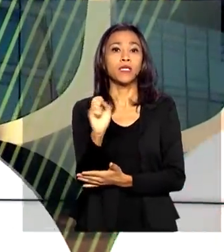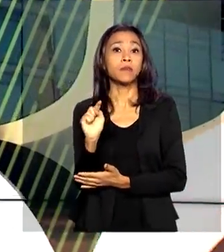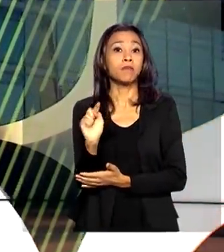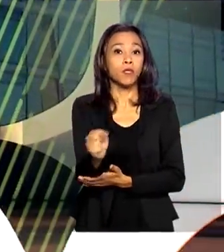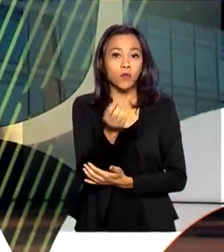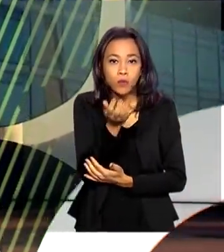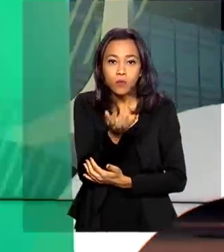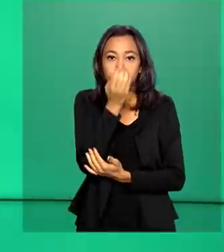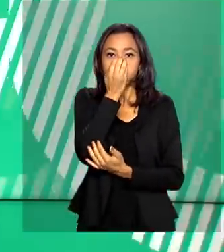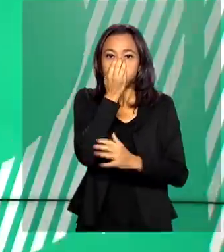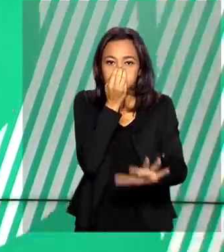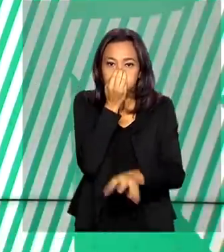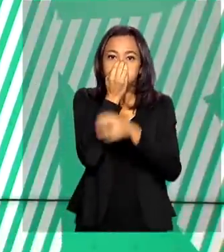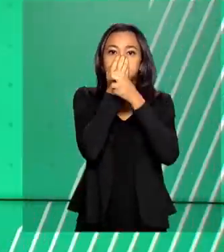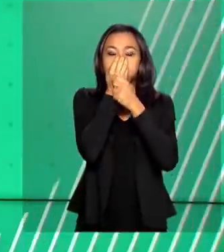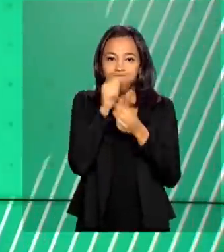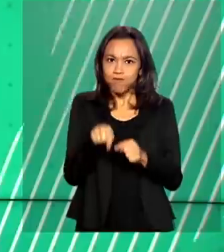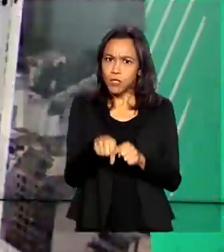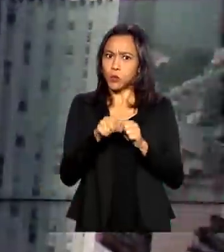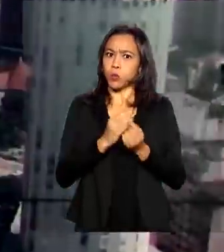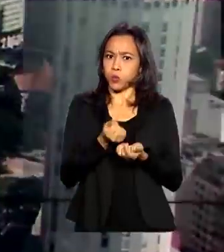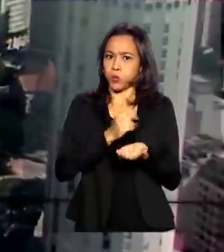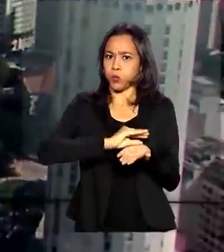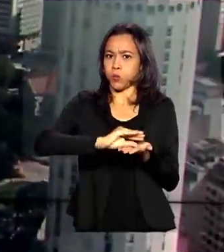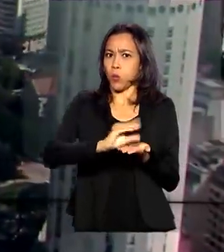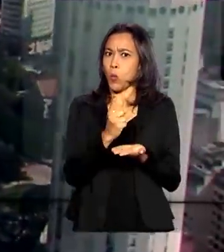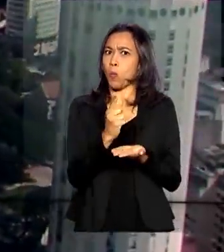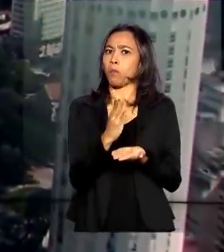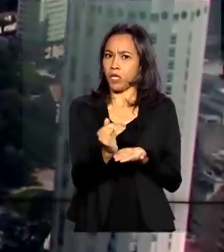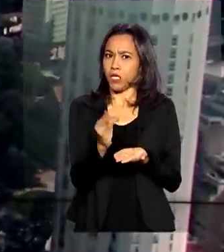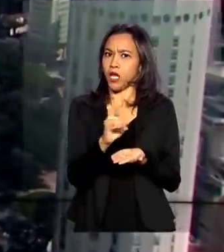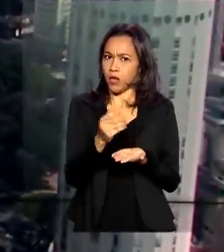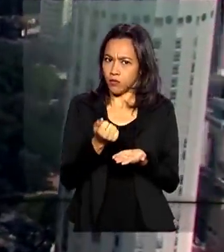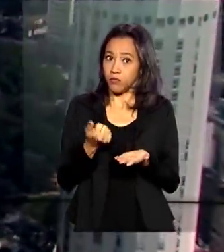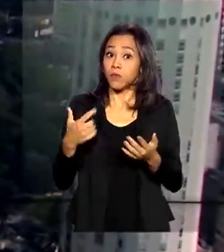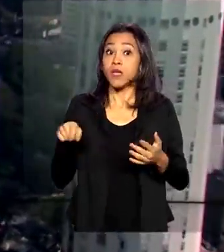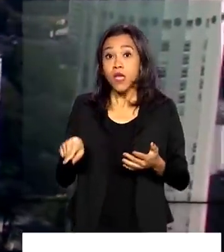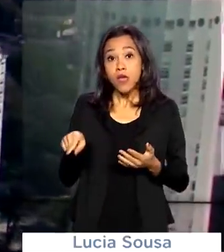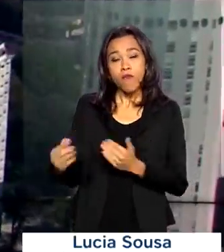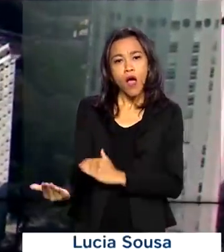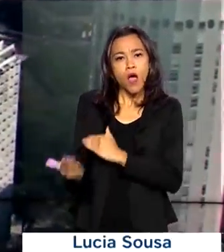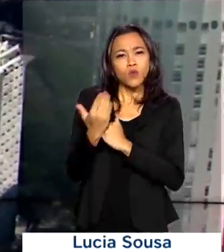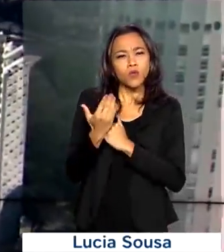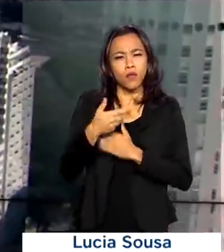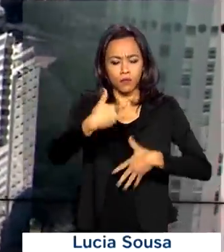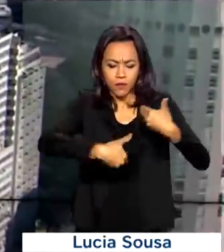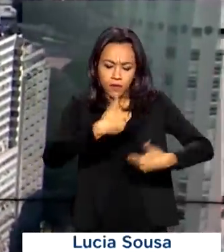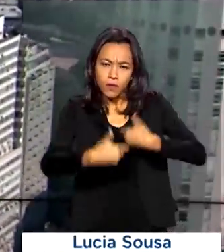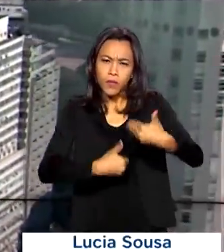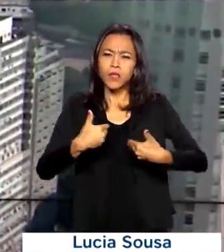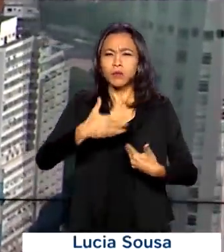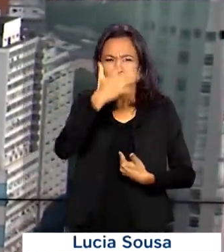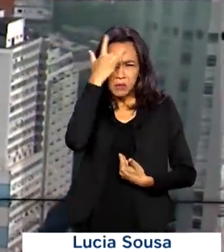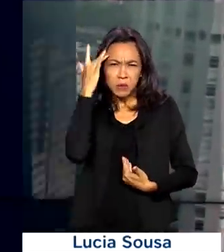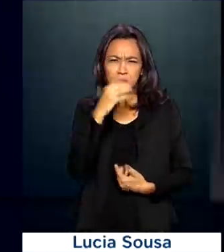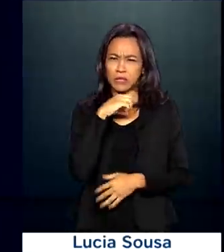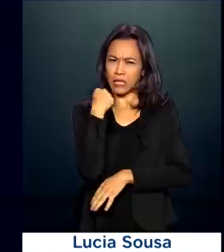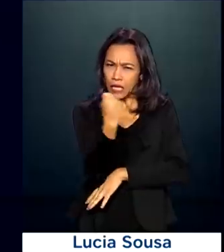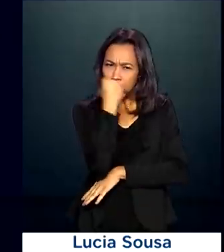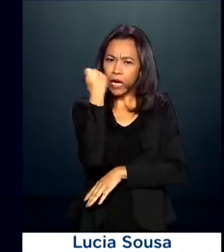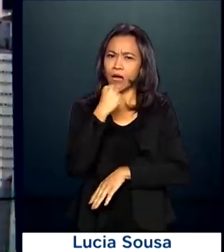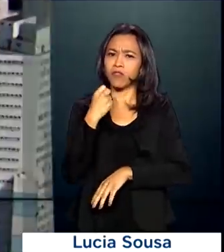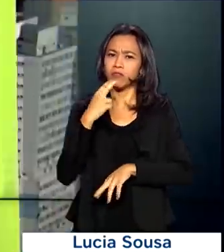mecânicos, um investimento de um bilhão de reais. O aparelho vai auxiliar no tratamento de pacientes graves com